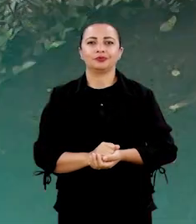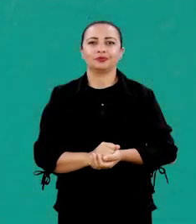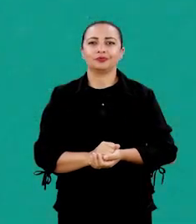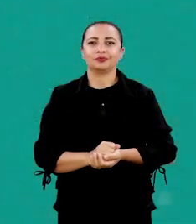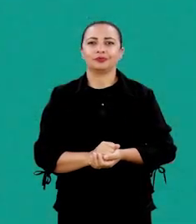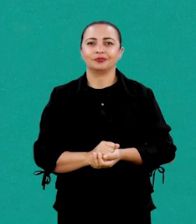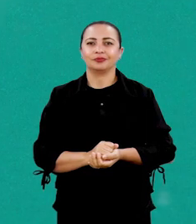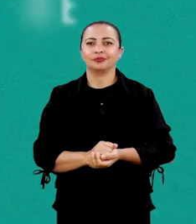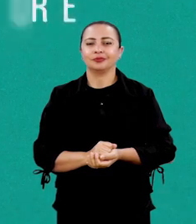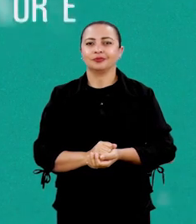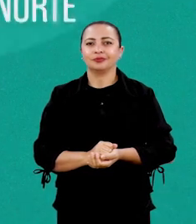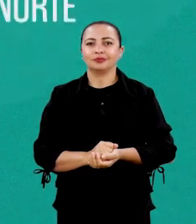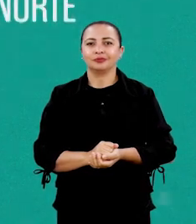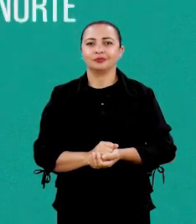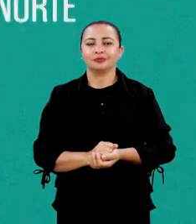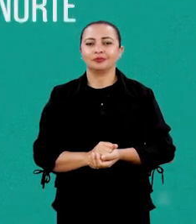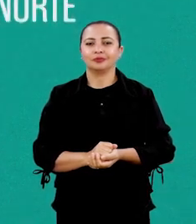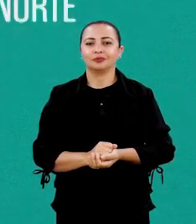Norte.